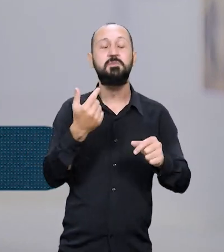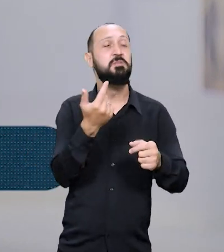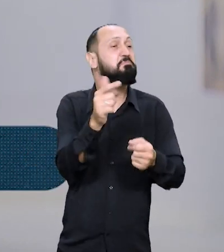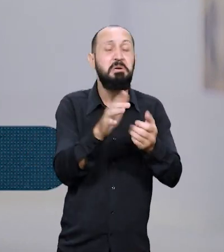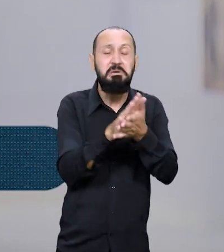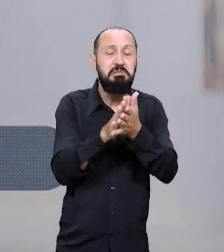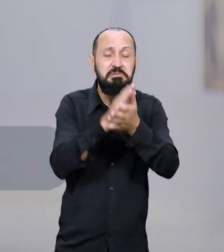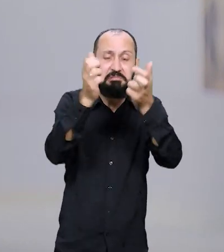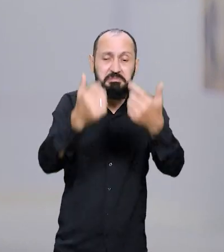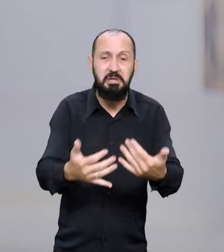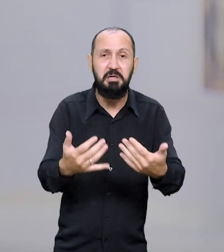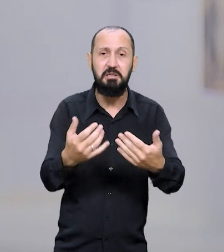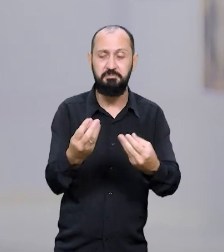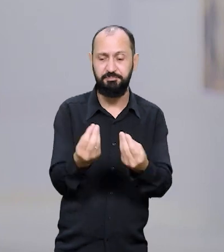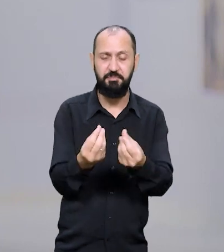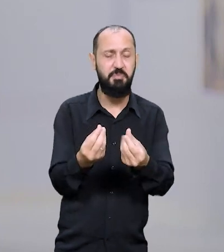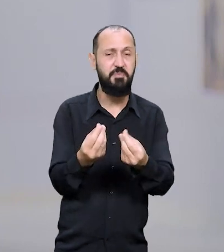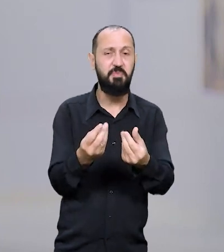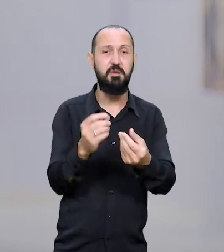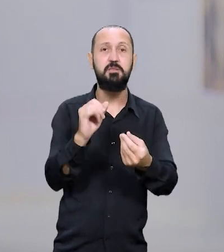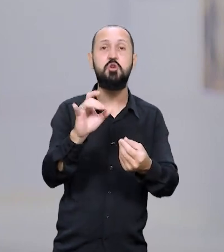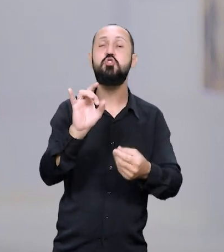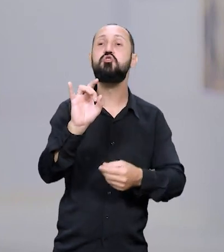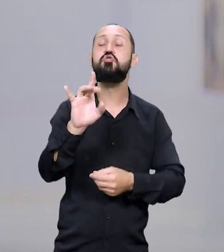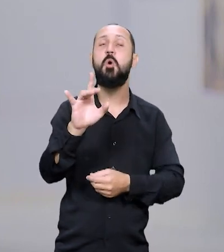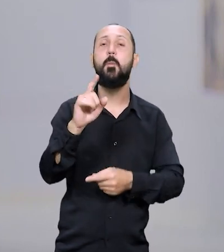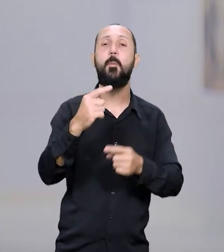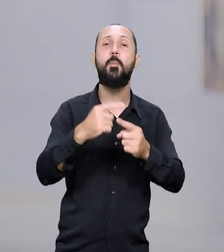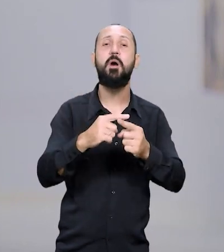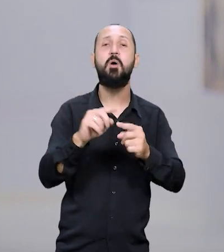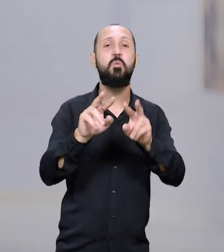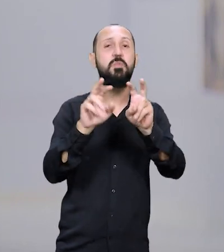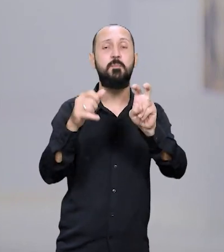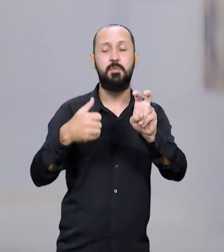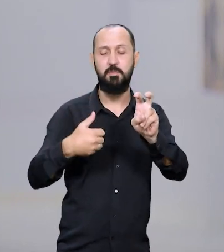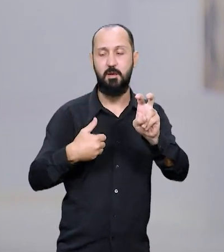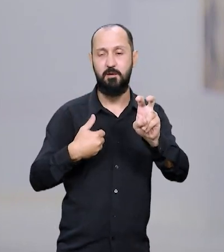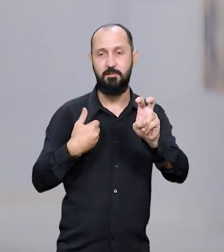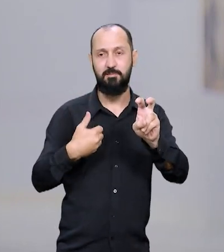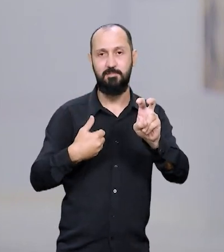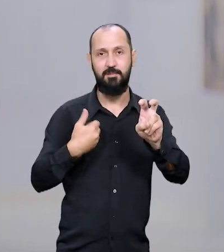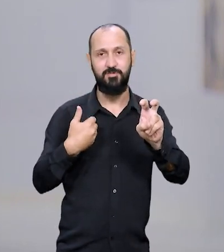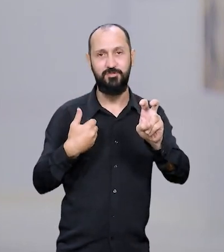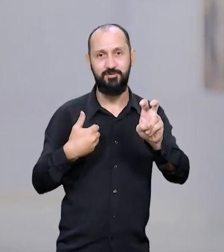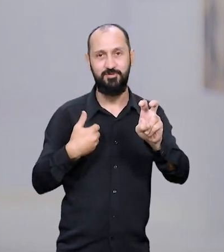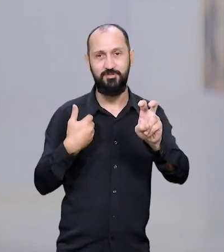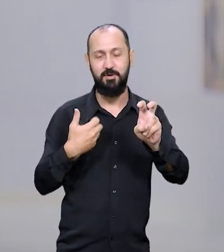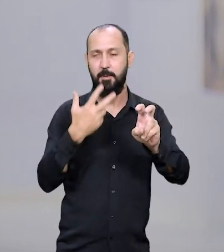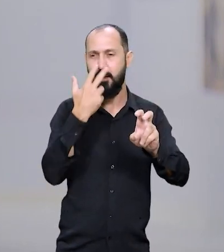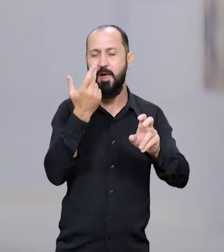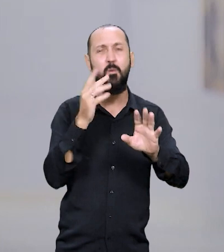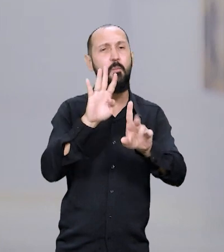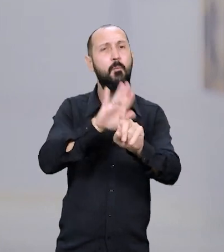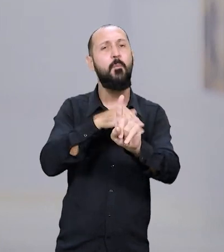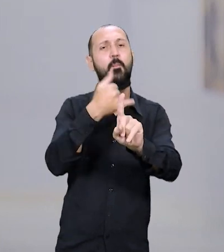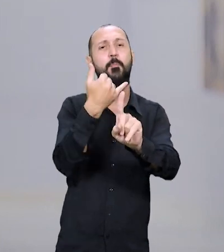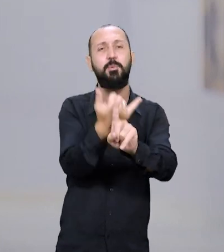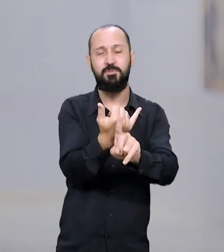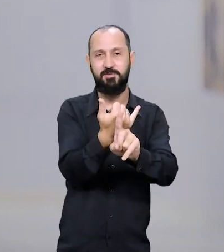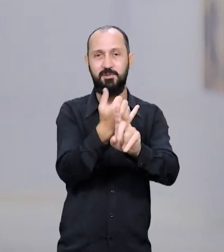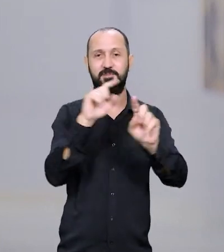sem fundamento, inconsistente, simplesmente por causa da idade. É uma espécie de bullying